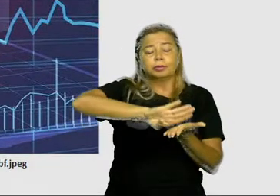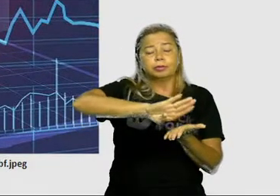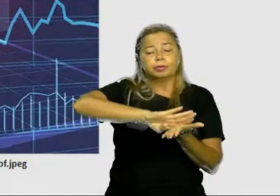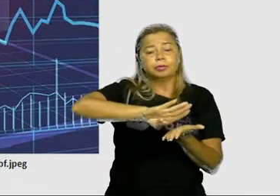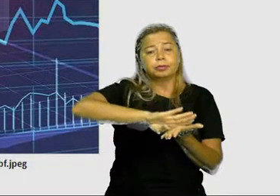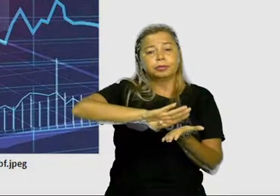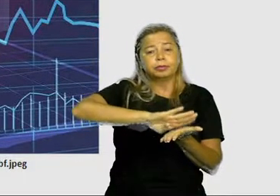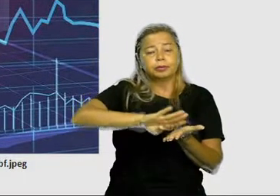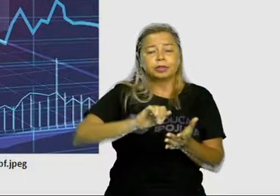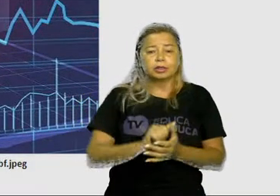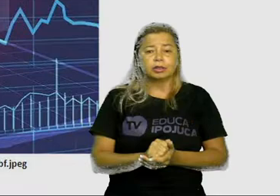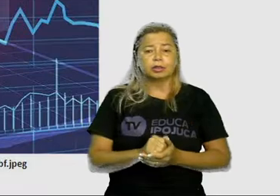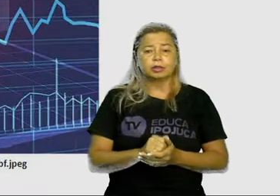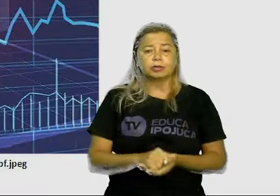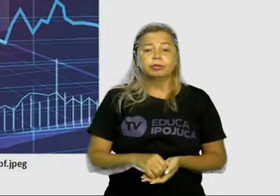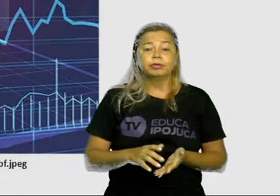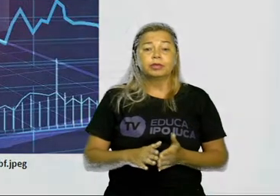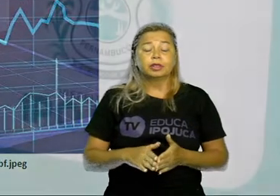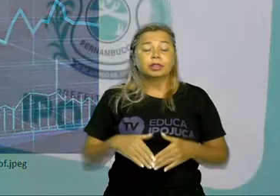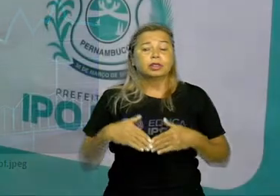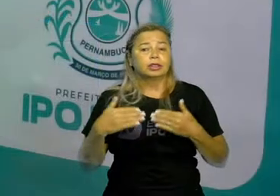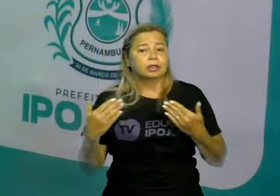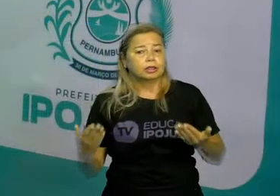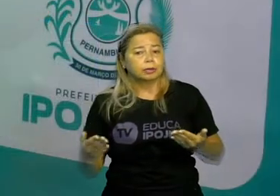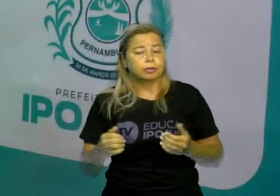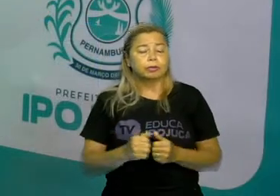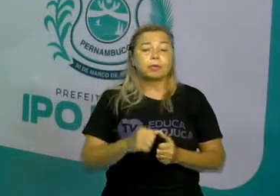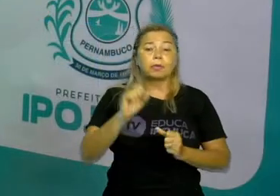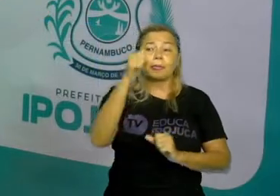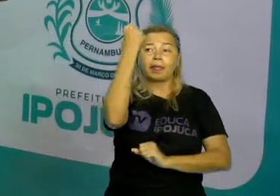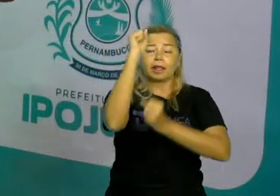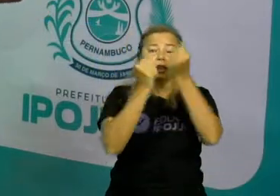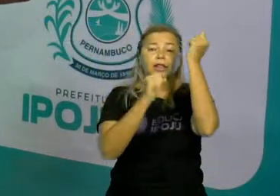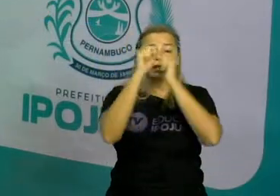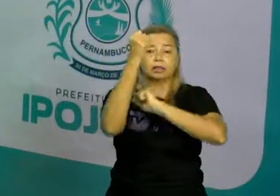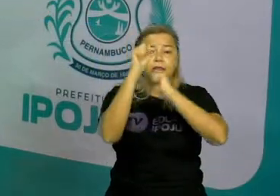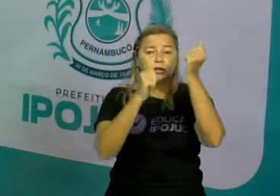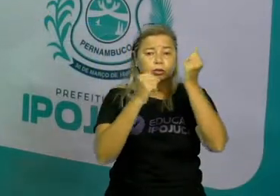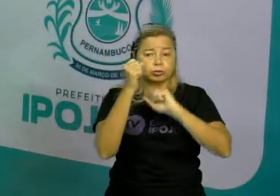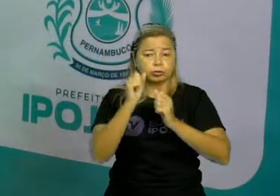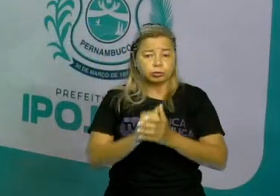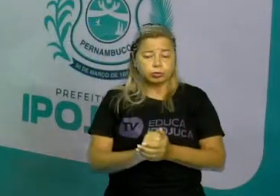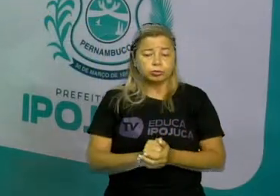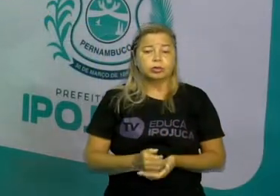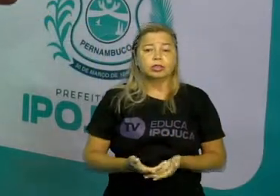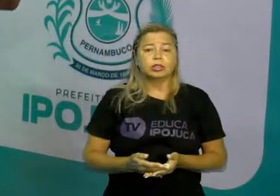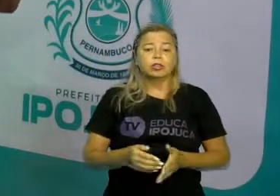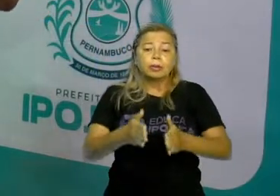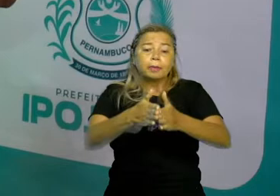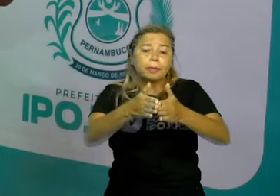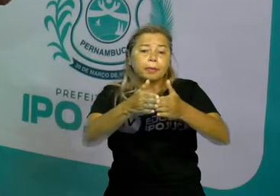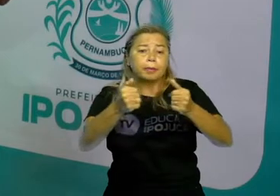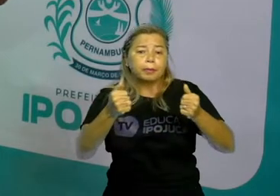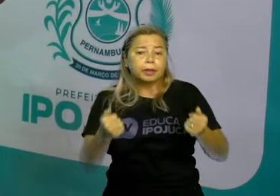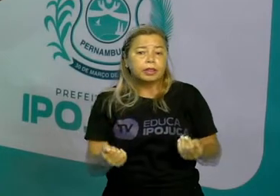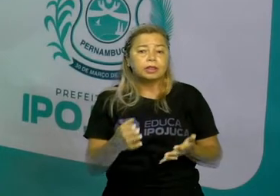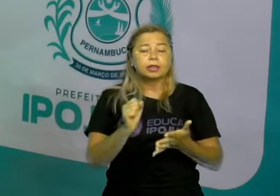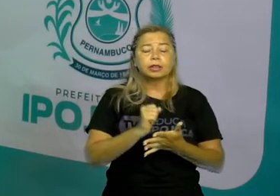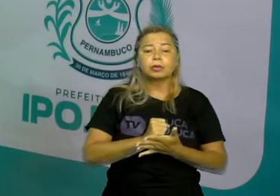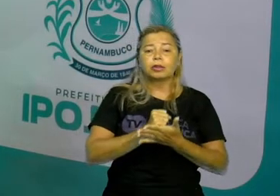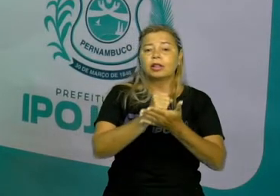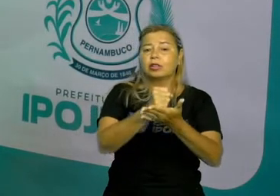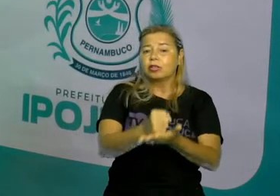Isso quer dizer que as indústrias passaram a buscar investimentos através